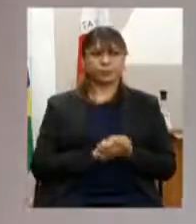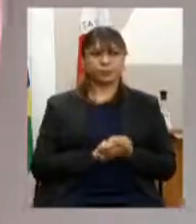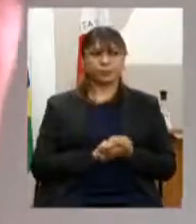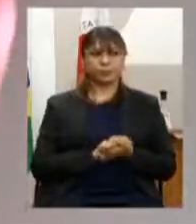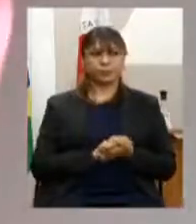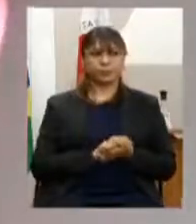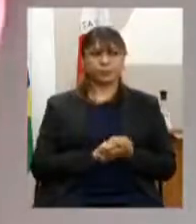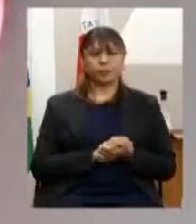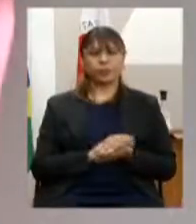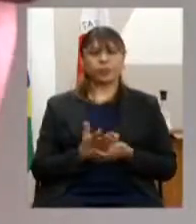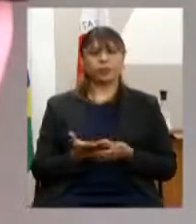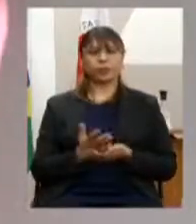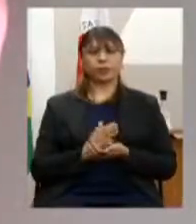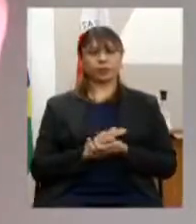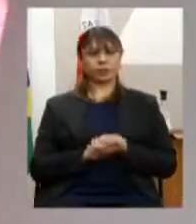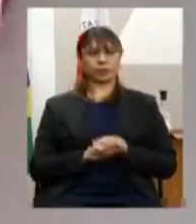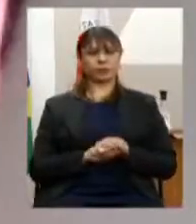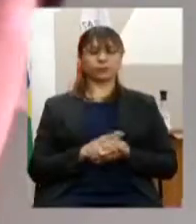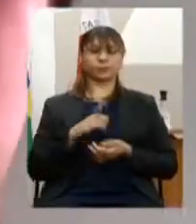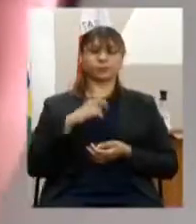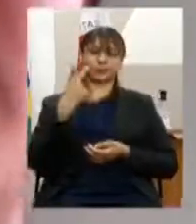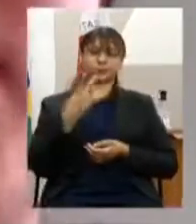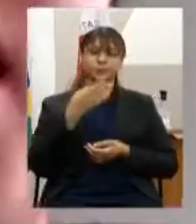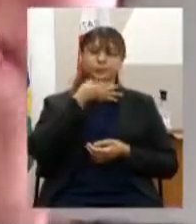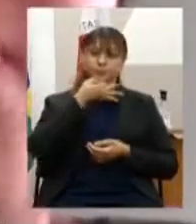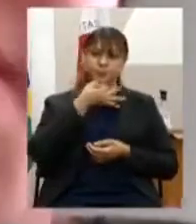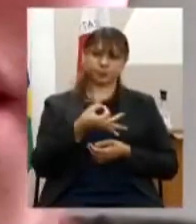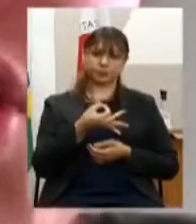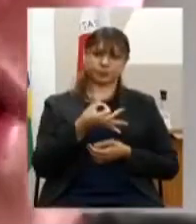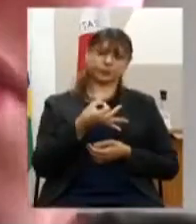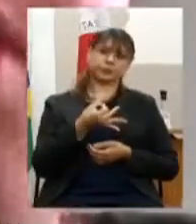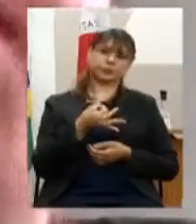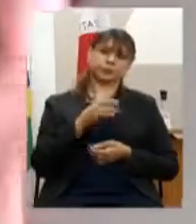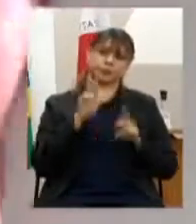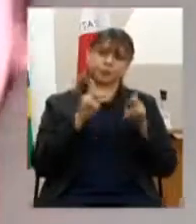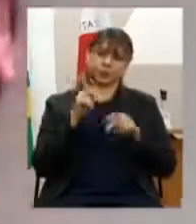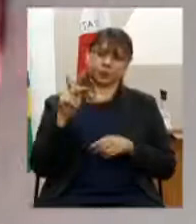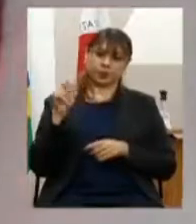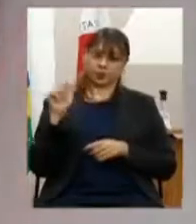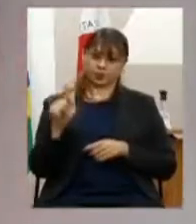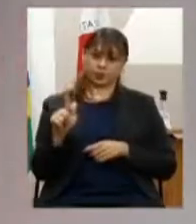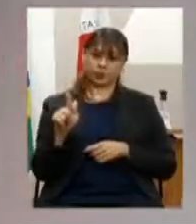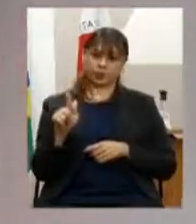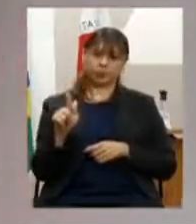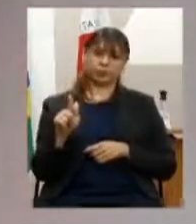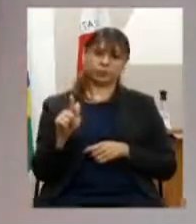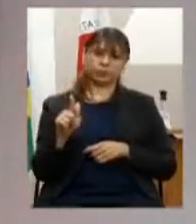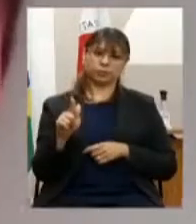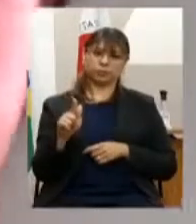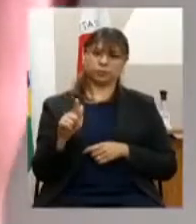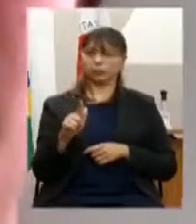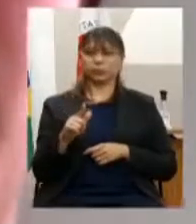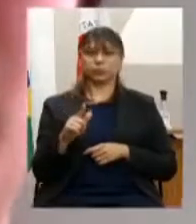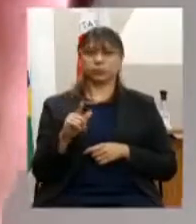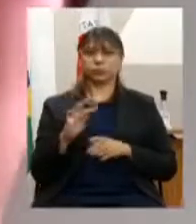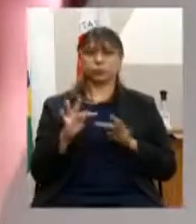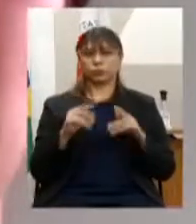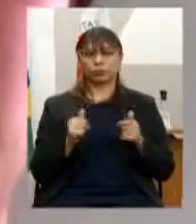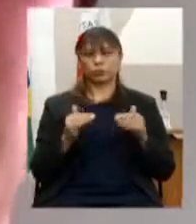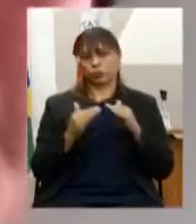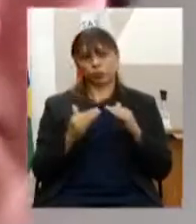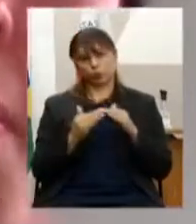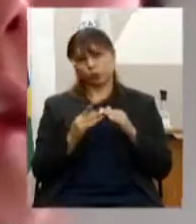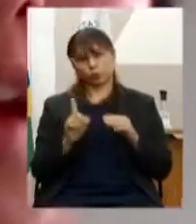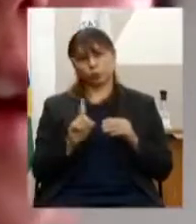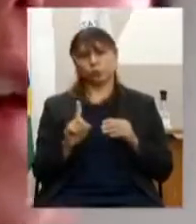duas sugestões ao PPAG que não tiveram consenso de todos que estavam no